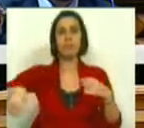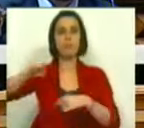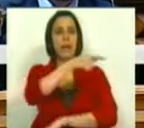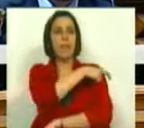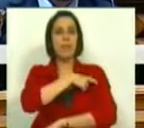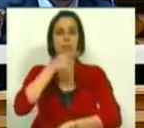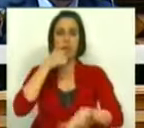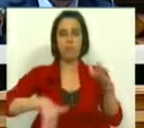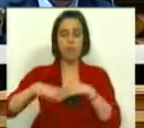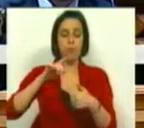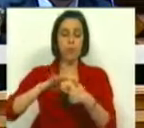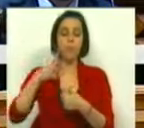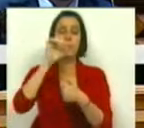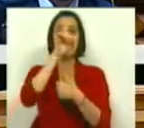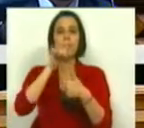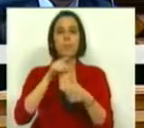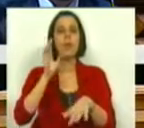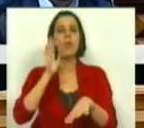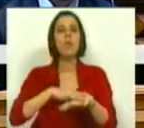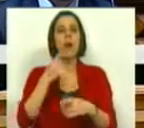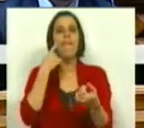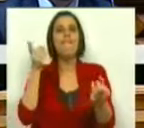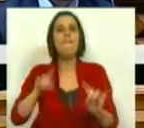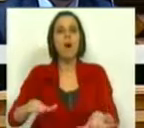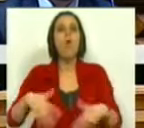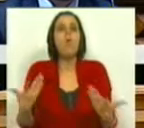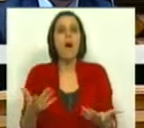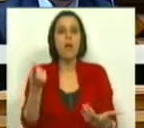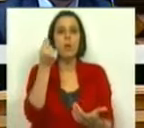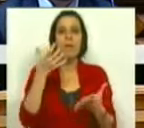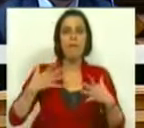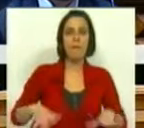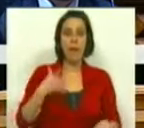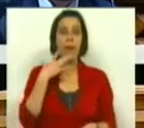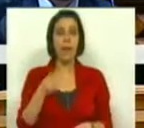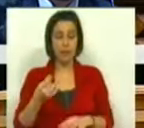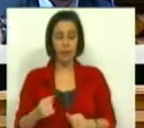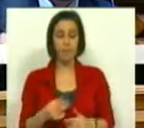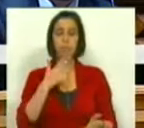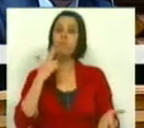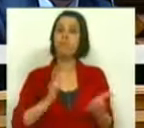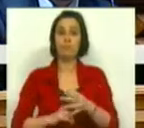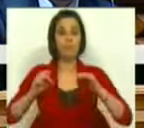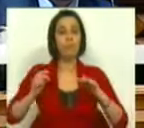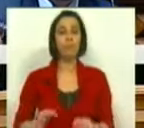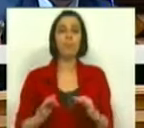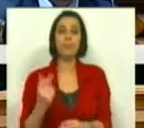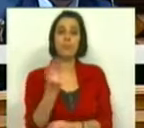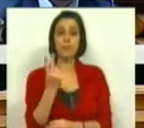povo. A primeira questão diz respeito à reposição dos subsídios de férias e de Natal. O impacto real que